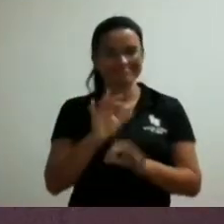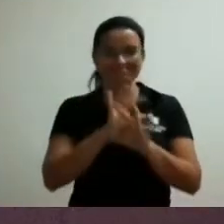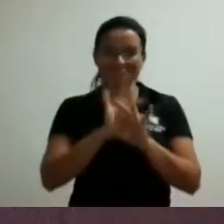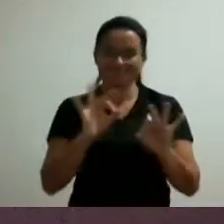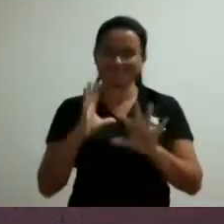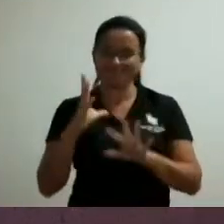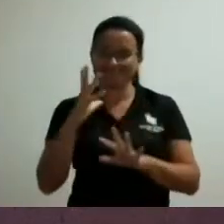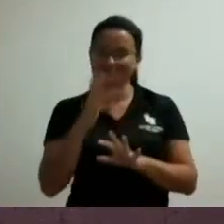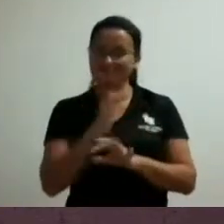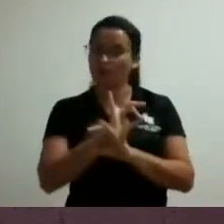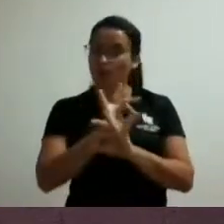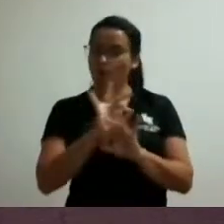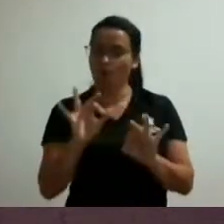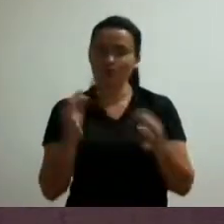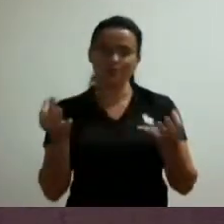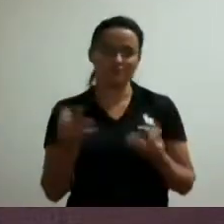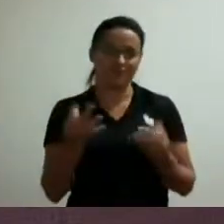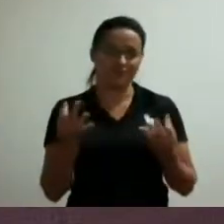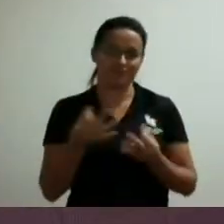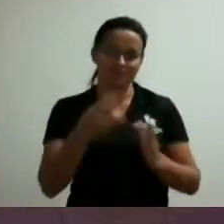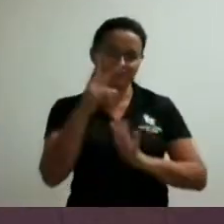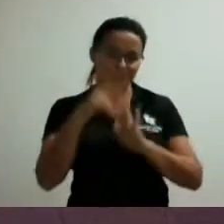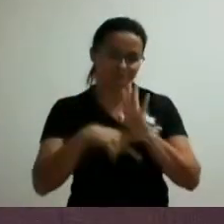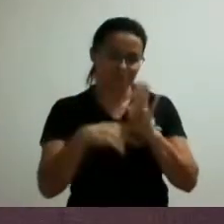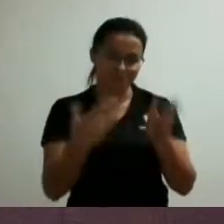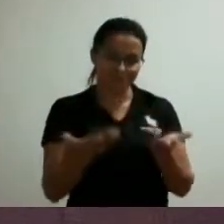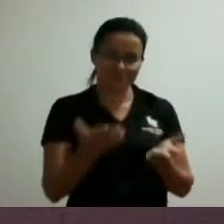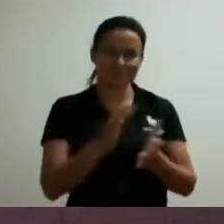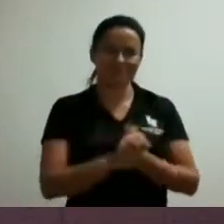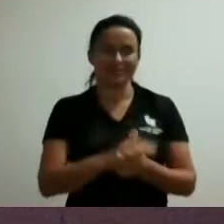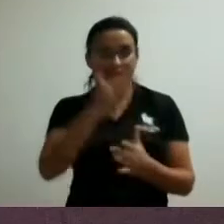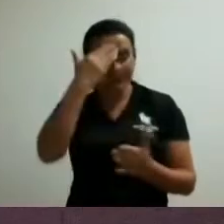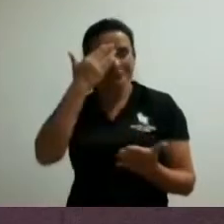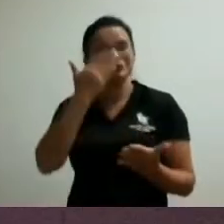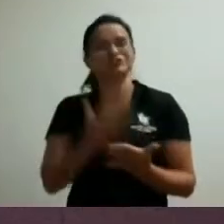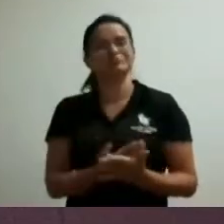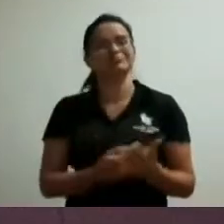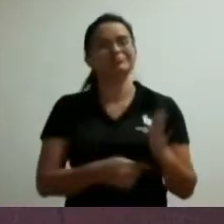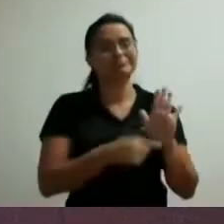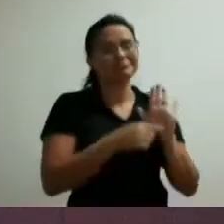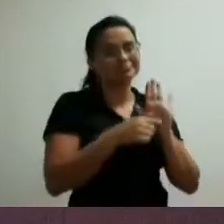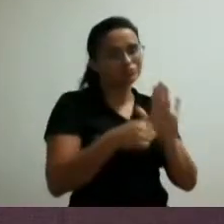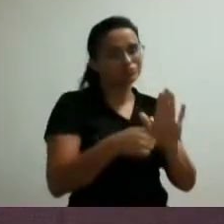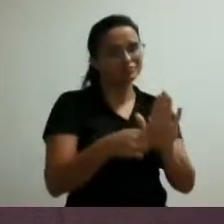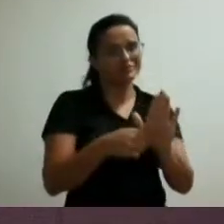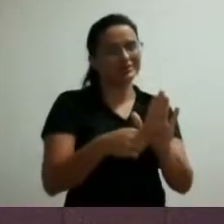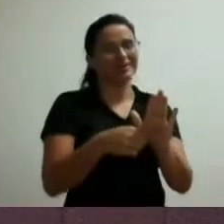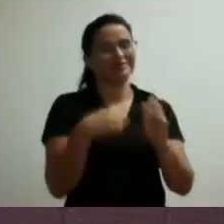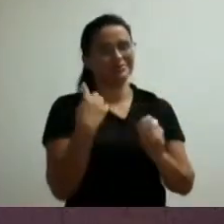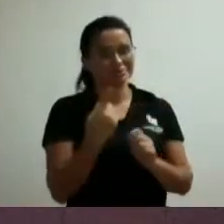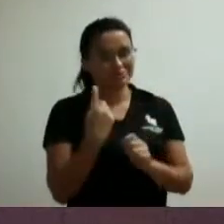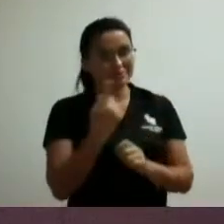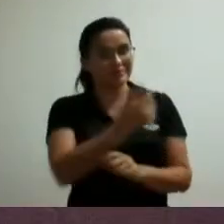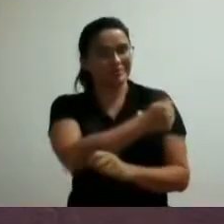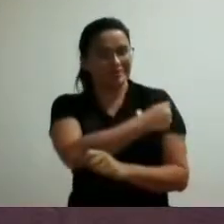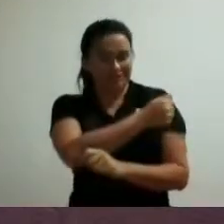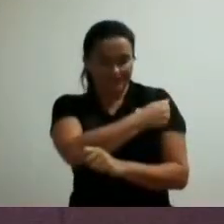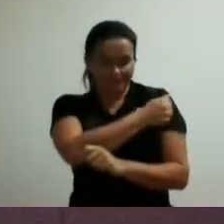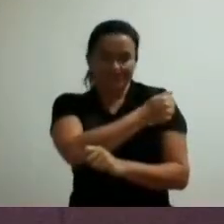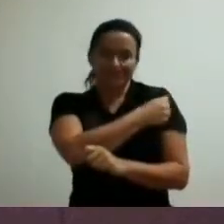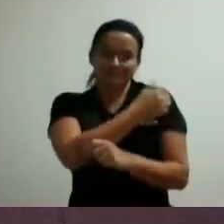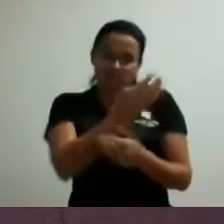certeza que vai auxiliar muito os nossos alunos que praticam a